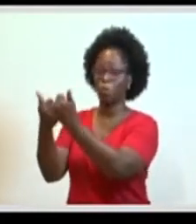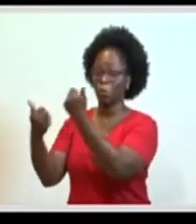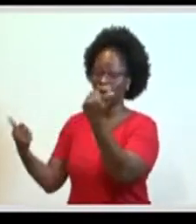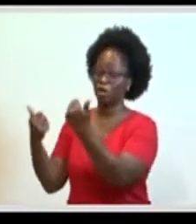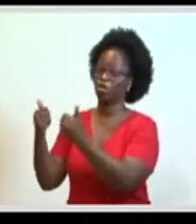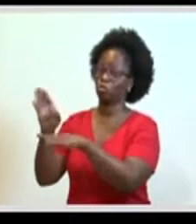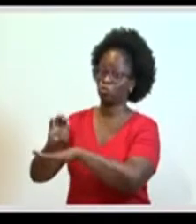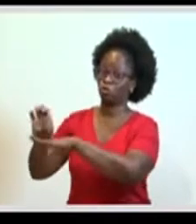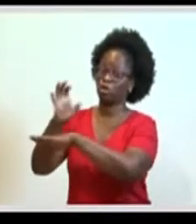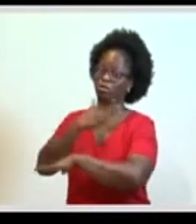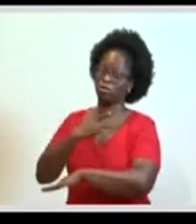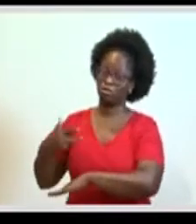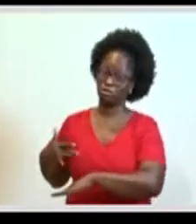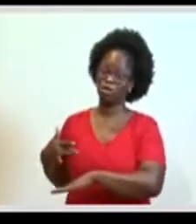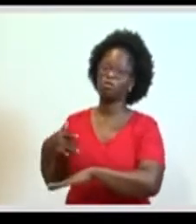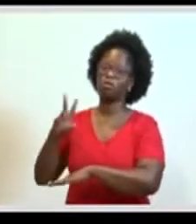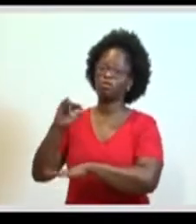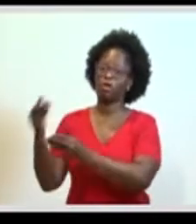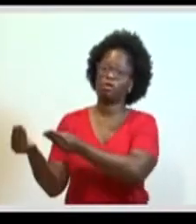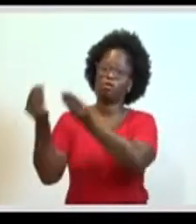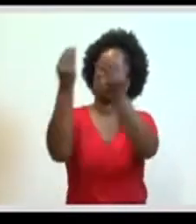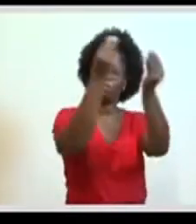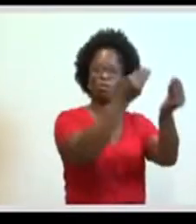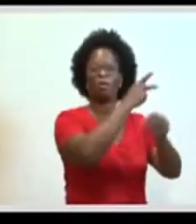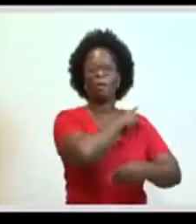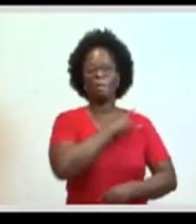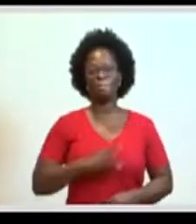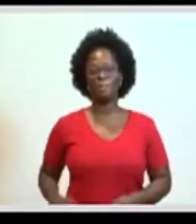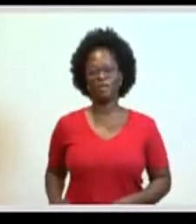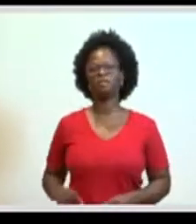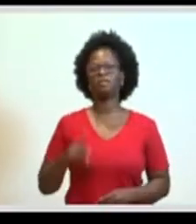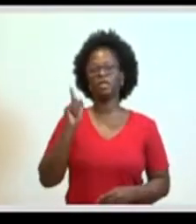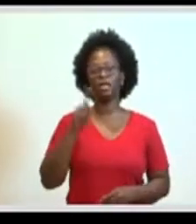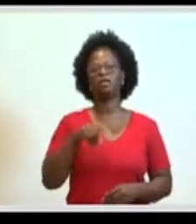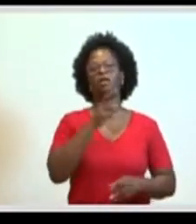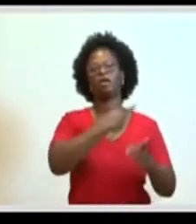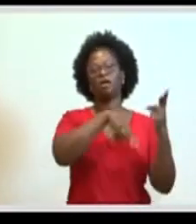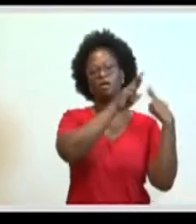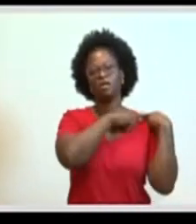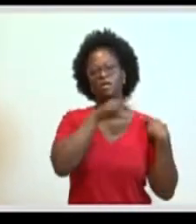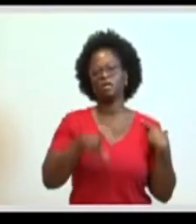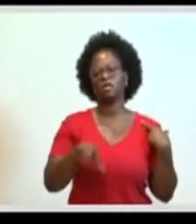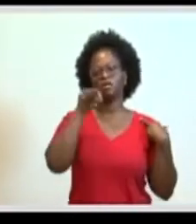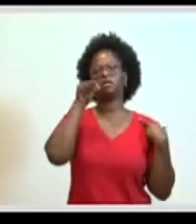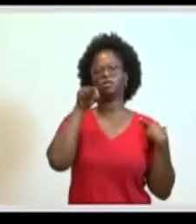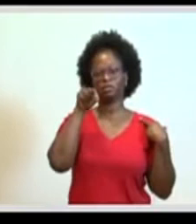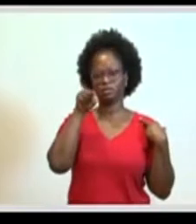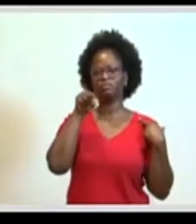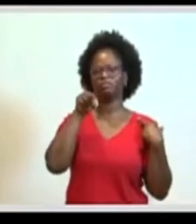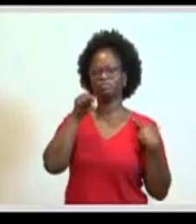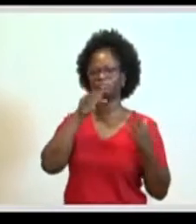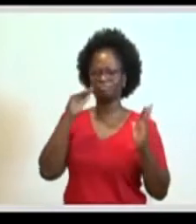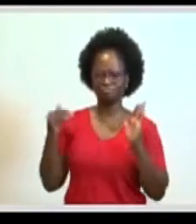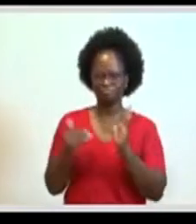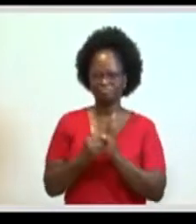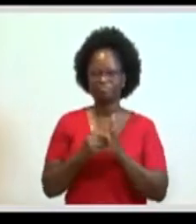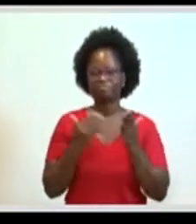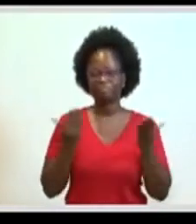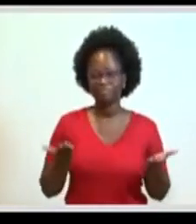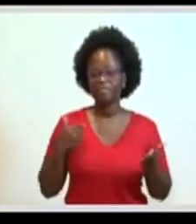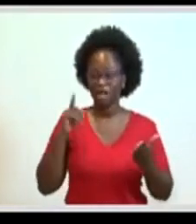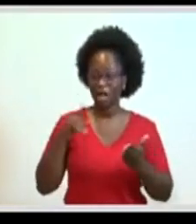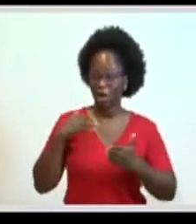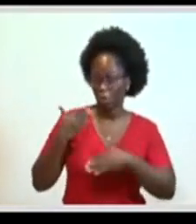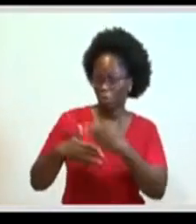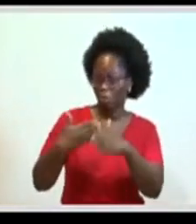que, por sua vez, a encaminha ao Presidente da República, que é responsável por essa nomeação final. Então, é um